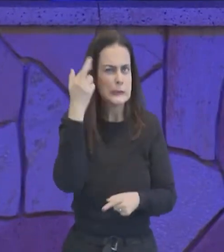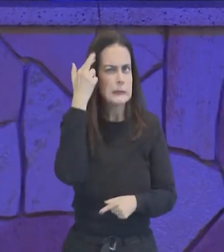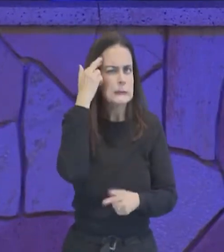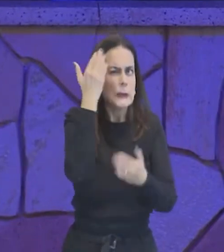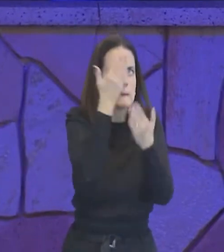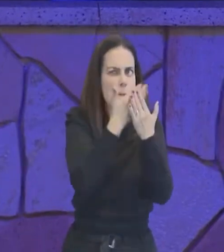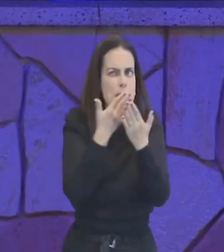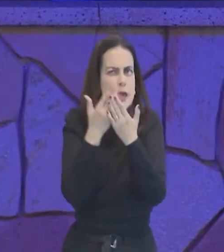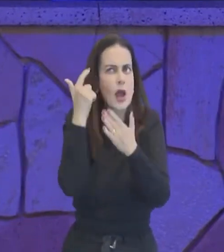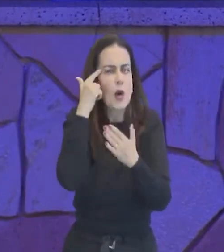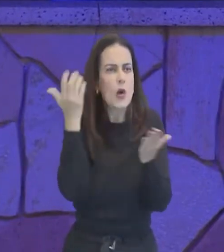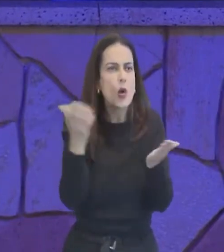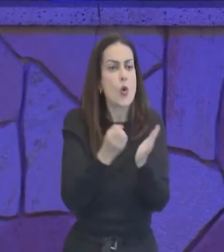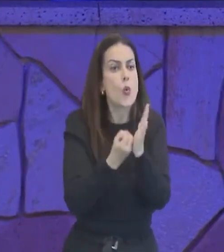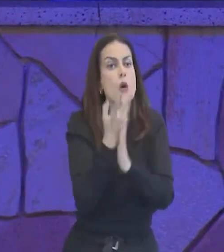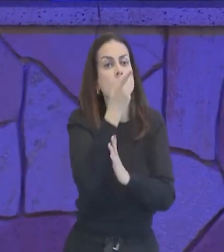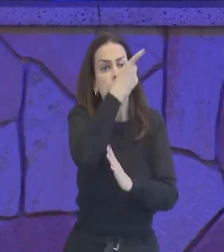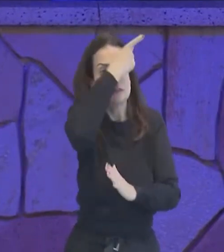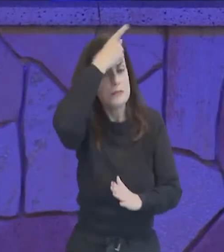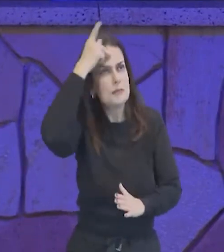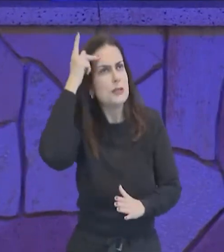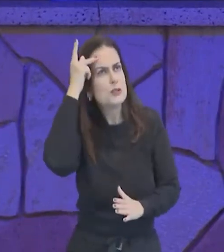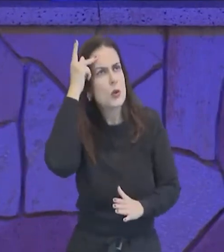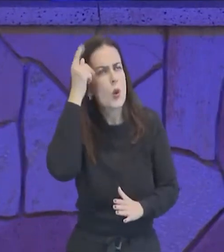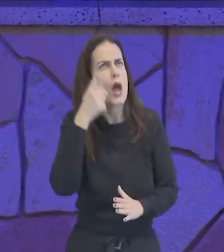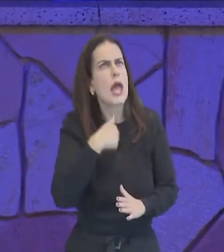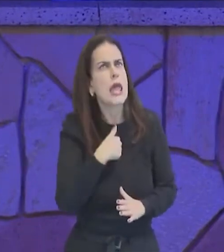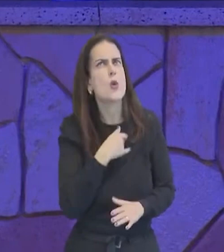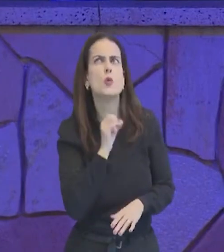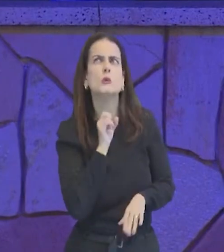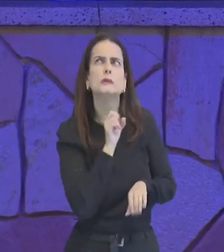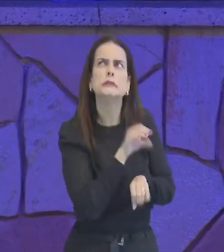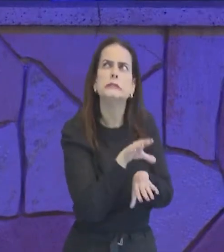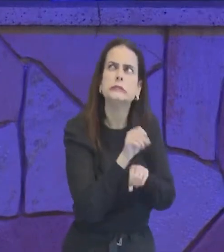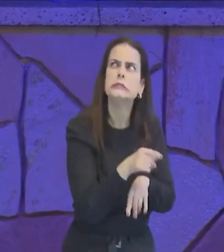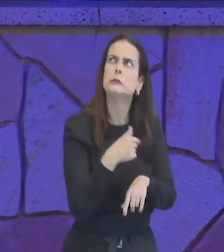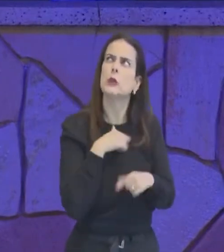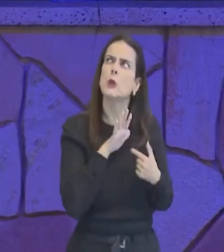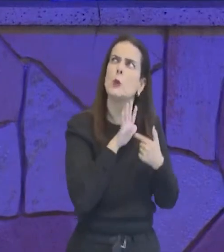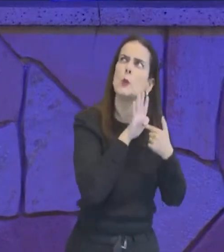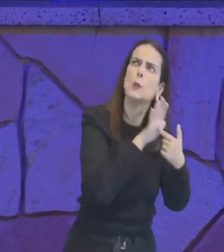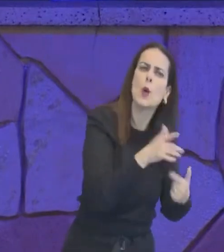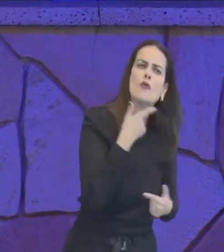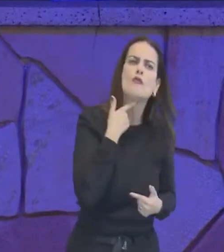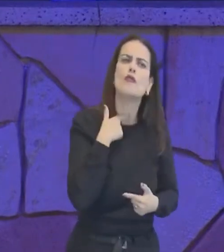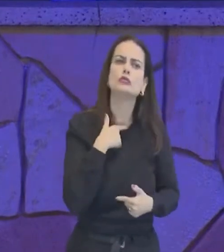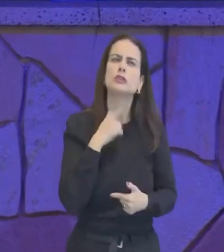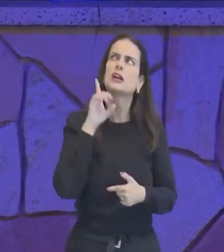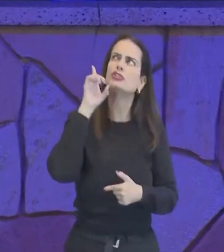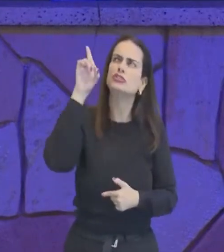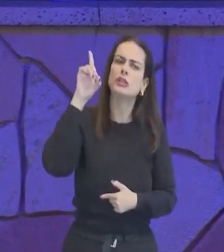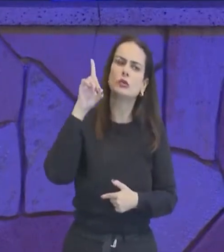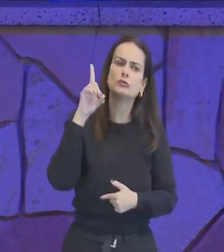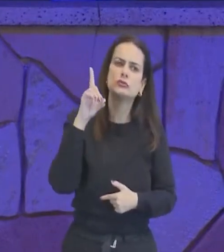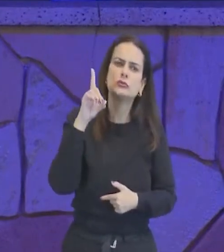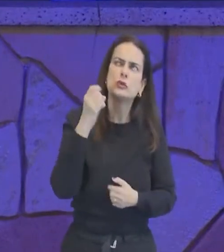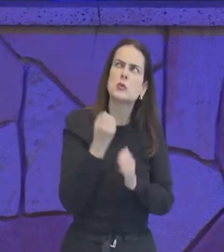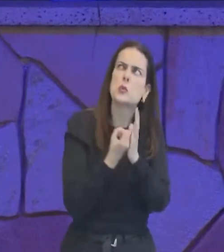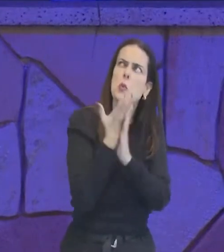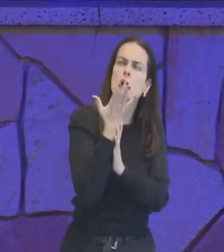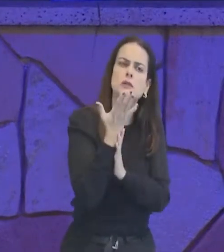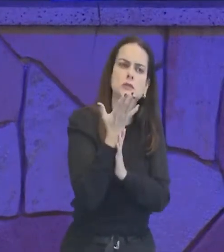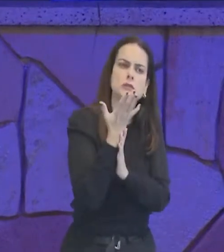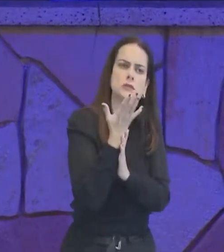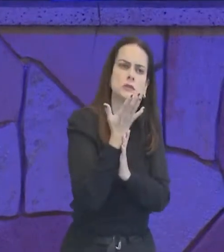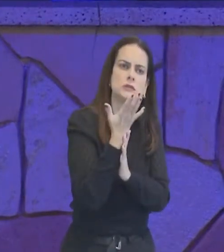nesta manhã, quantas pessoas, eu tenho instruído, tenho mostrado, a vontade de Deus, e tem provocado,